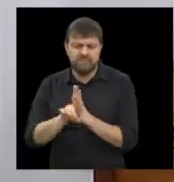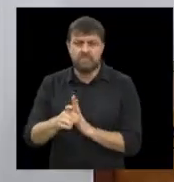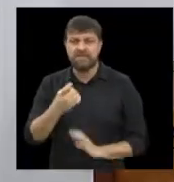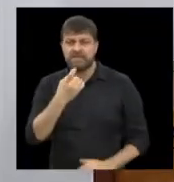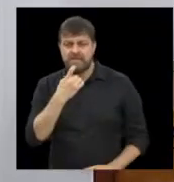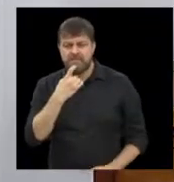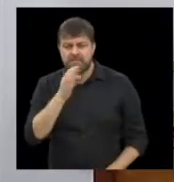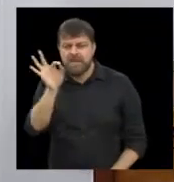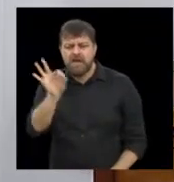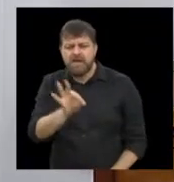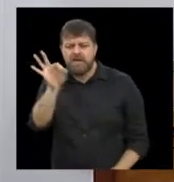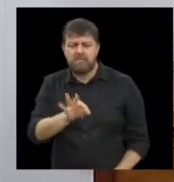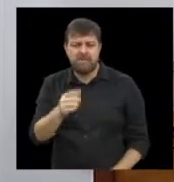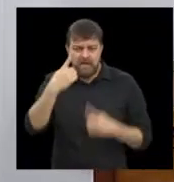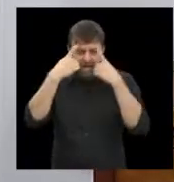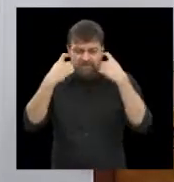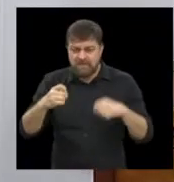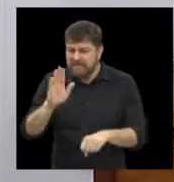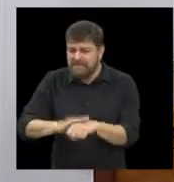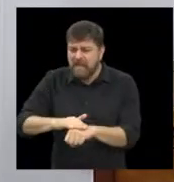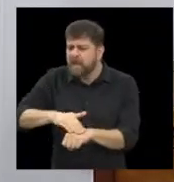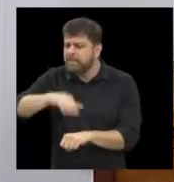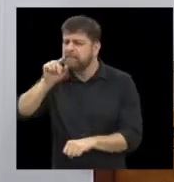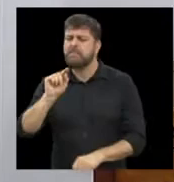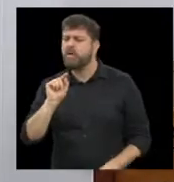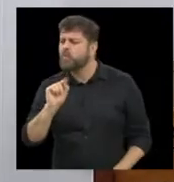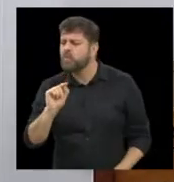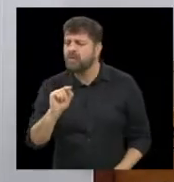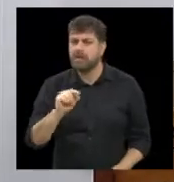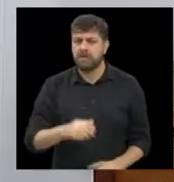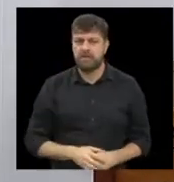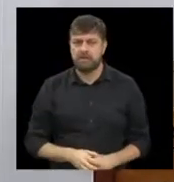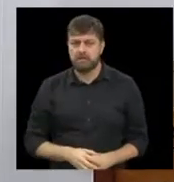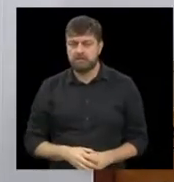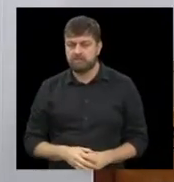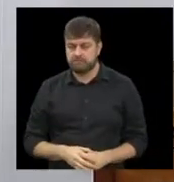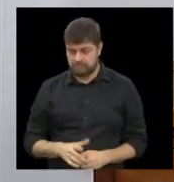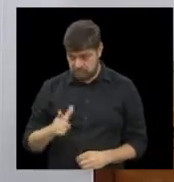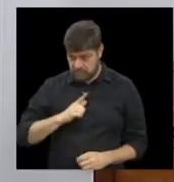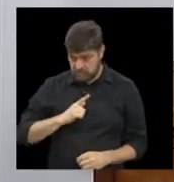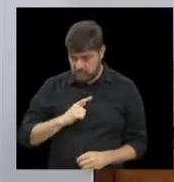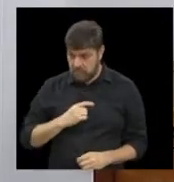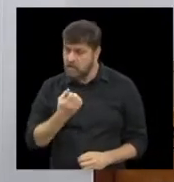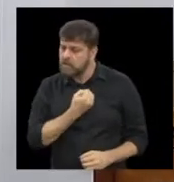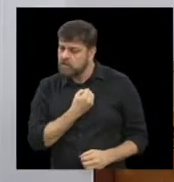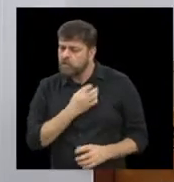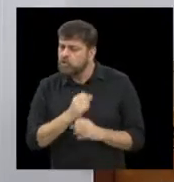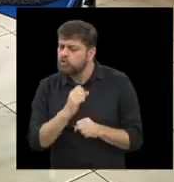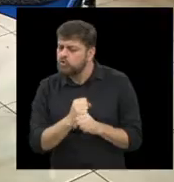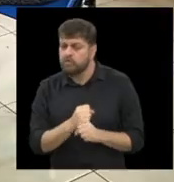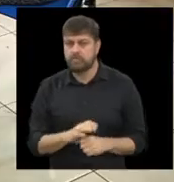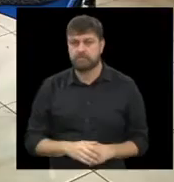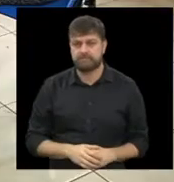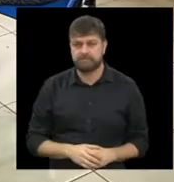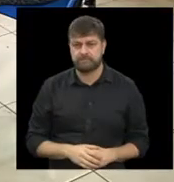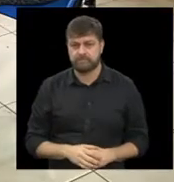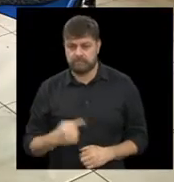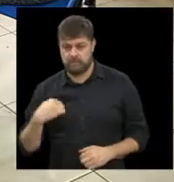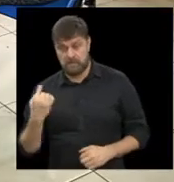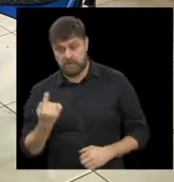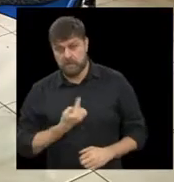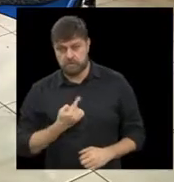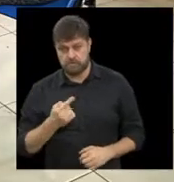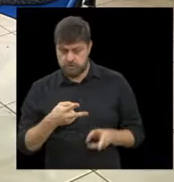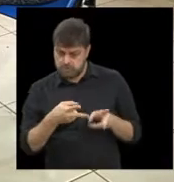incidência é maior de algum tipo de violência? Vocês estão lidando direto. Quais dados vocês têm para passar para a gente? Ora, nós